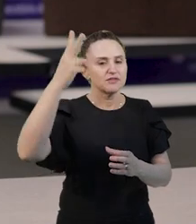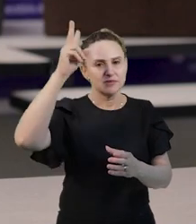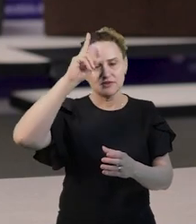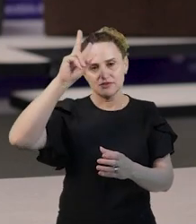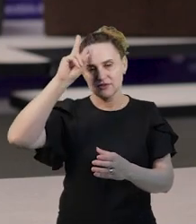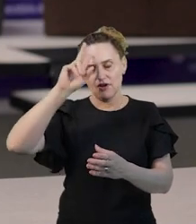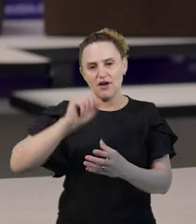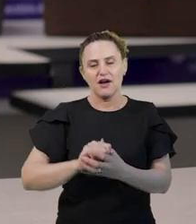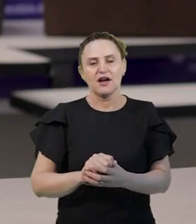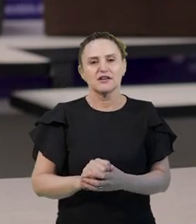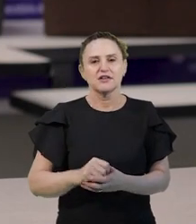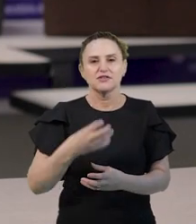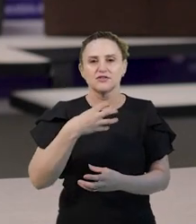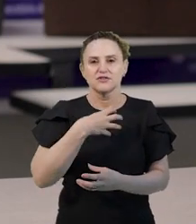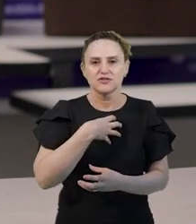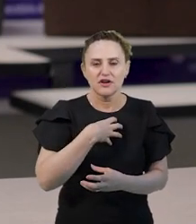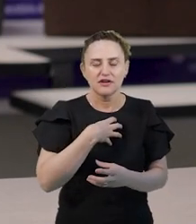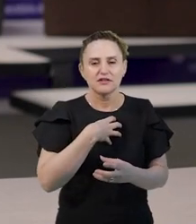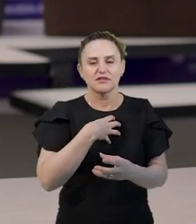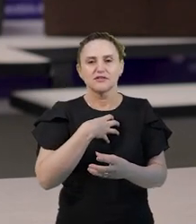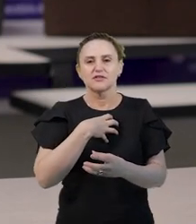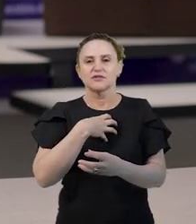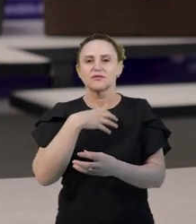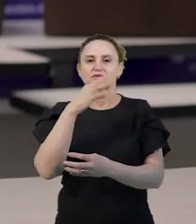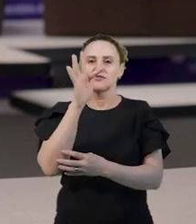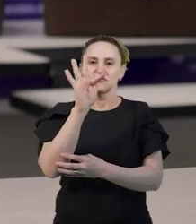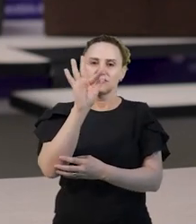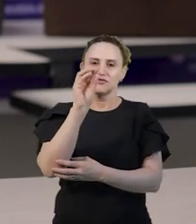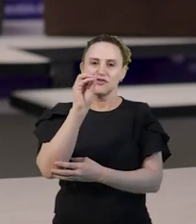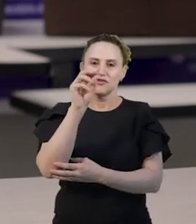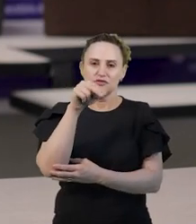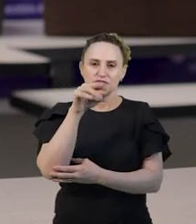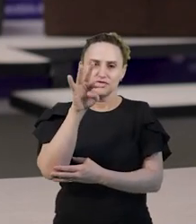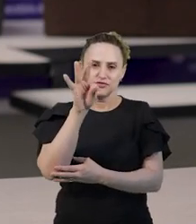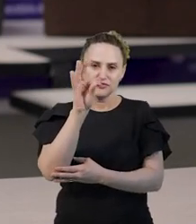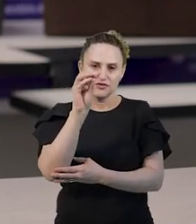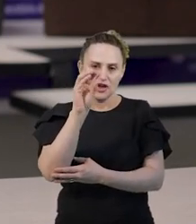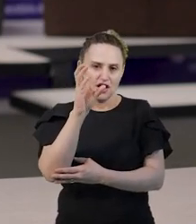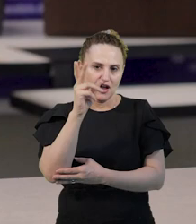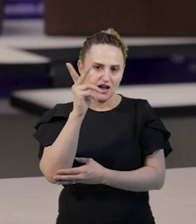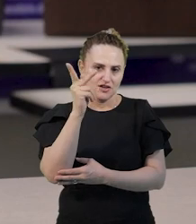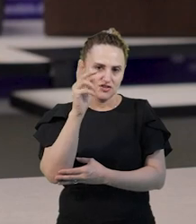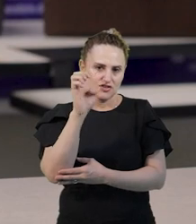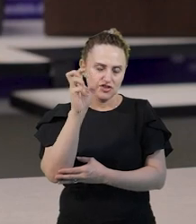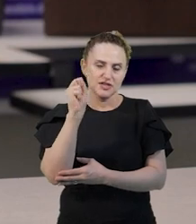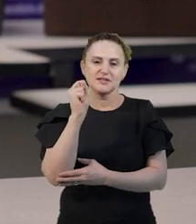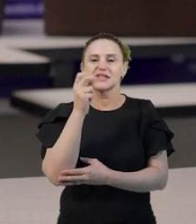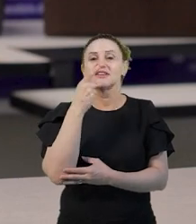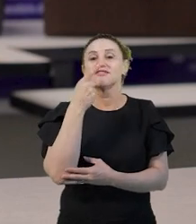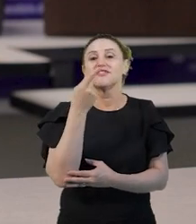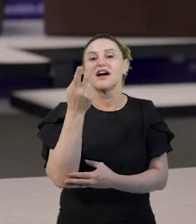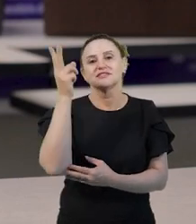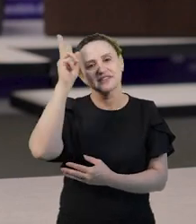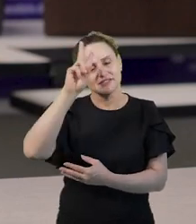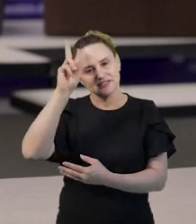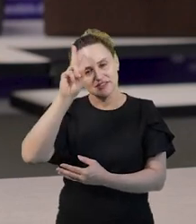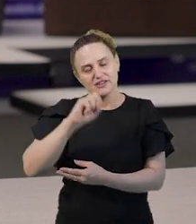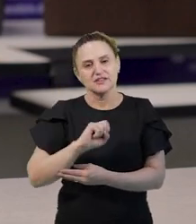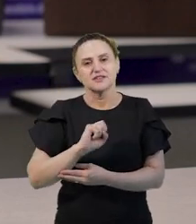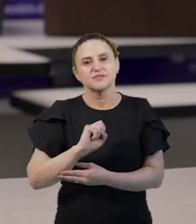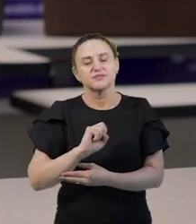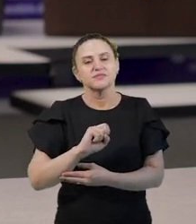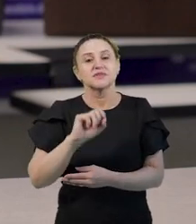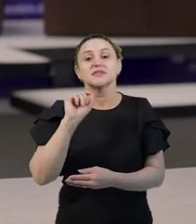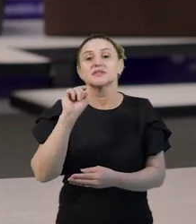animadas com bonecos ou fantoches que assumem a contação de história, bem como o professor